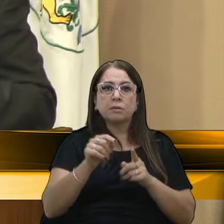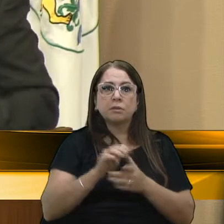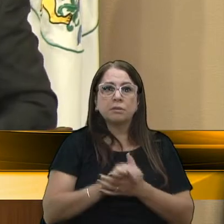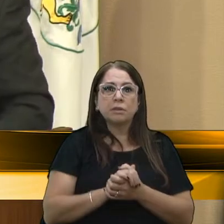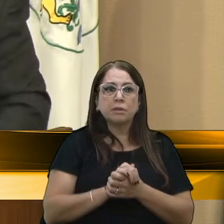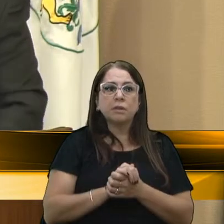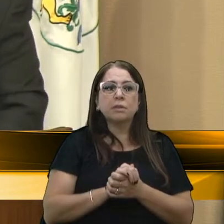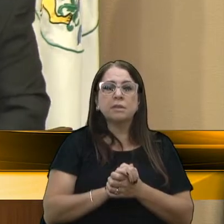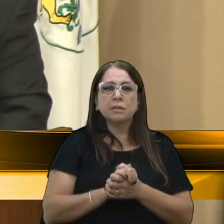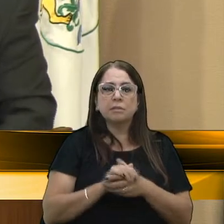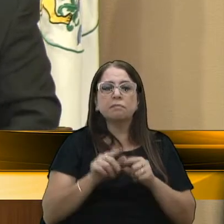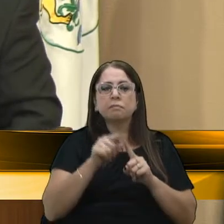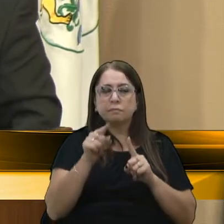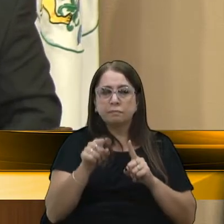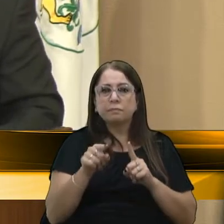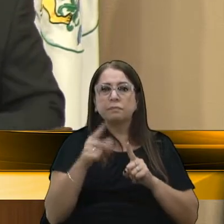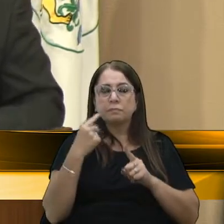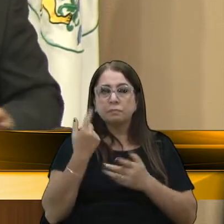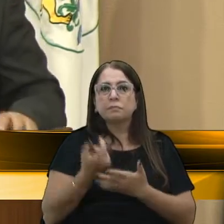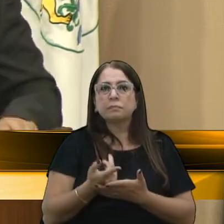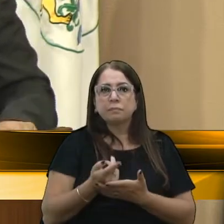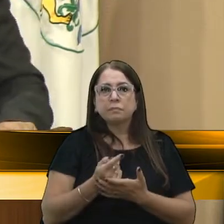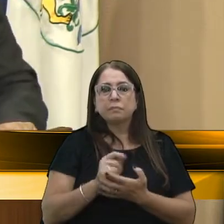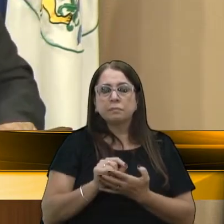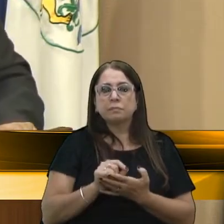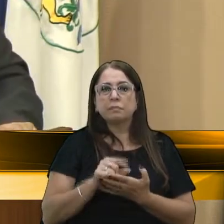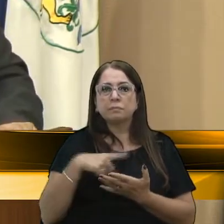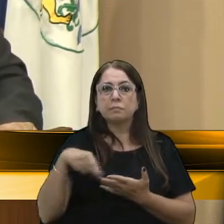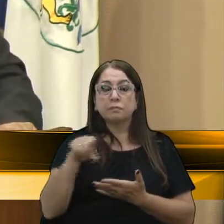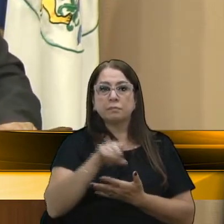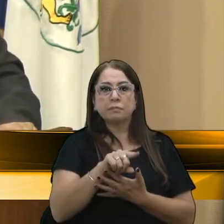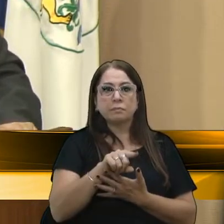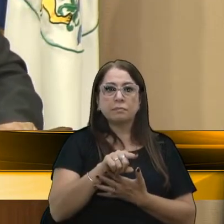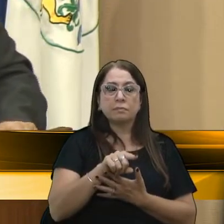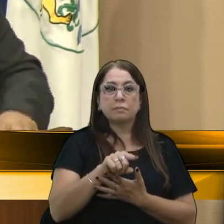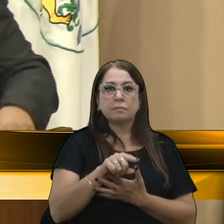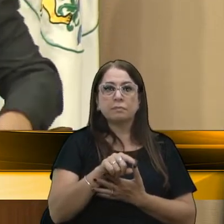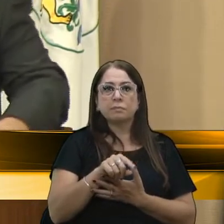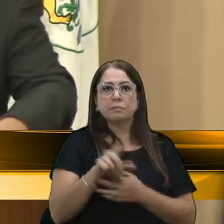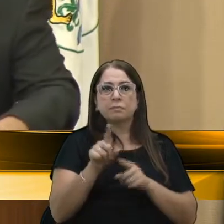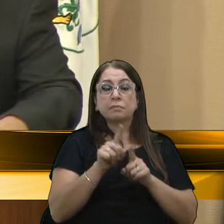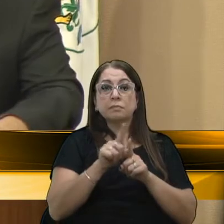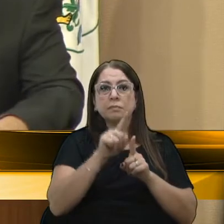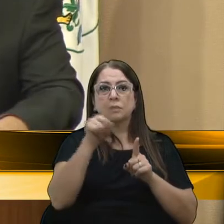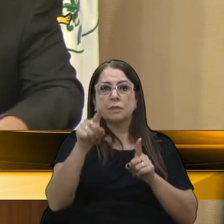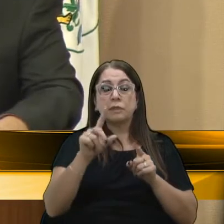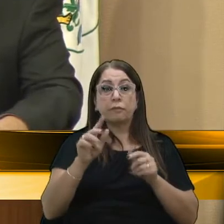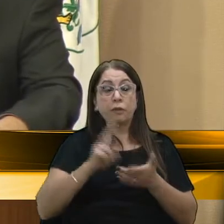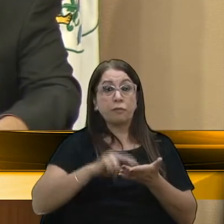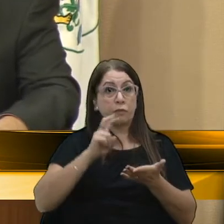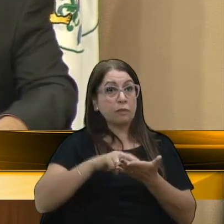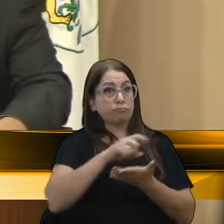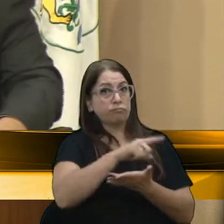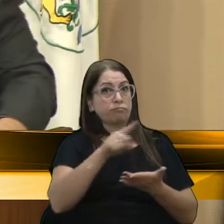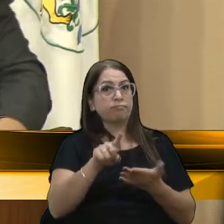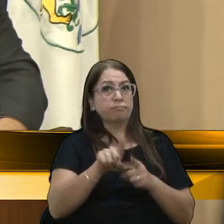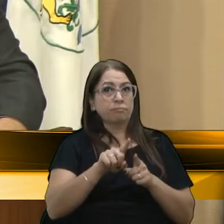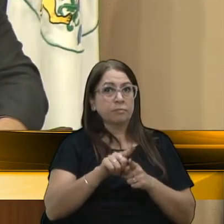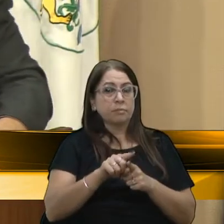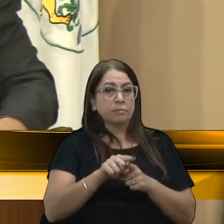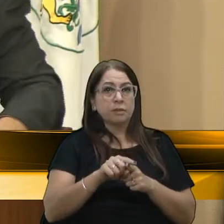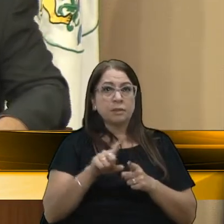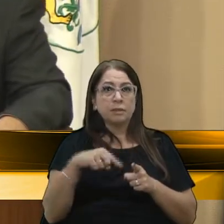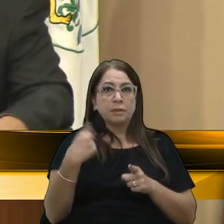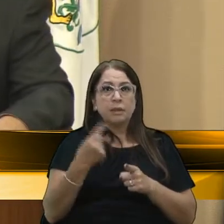e veio, e virá. Fico contente com isso. Fico contente com isso. Fico contente com isso, porque